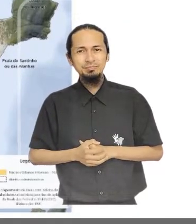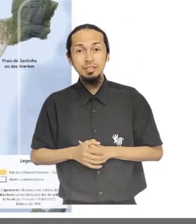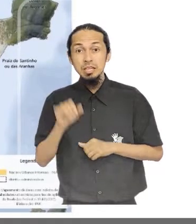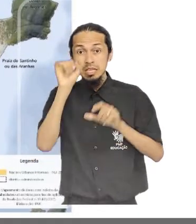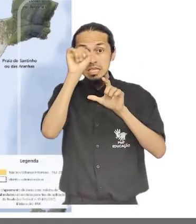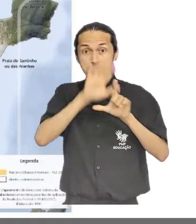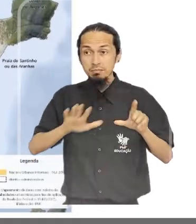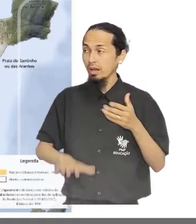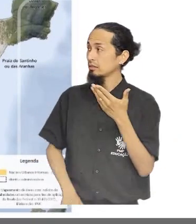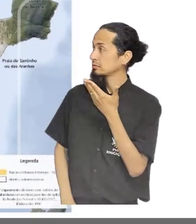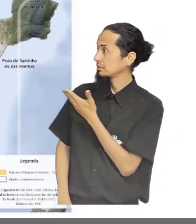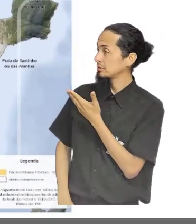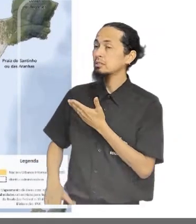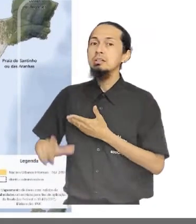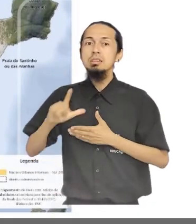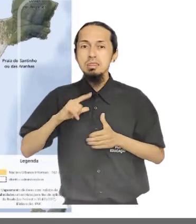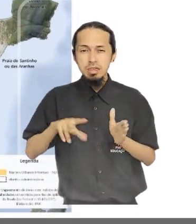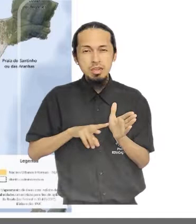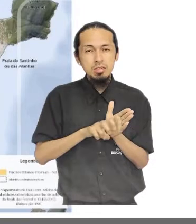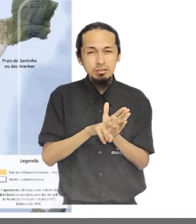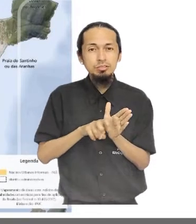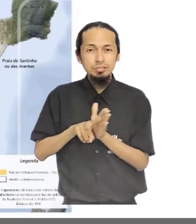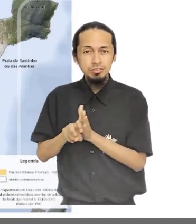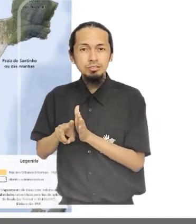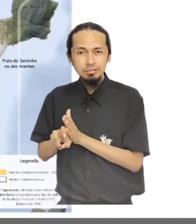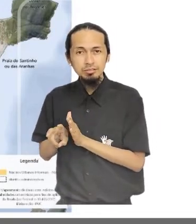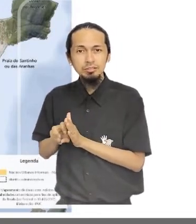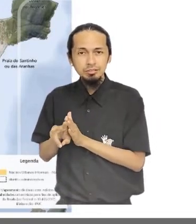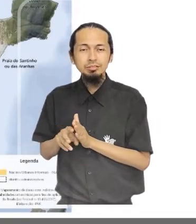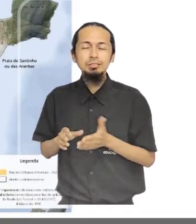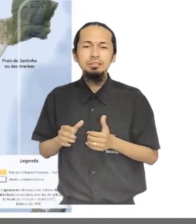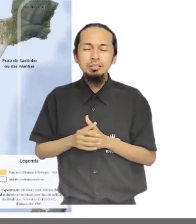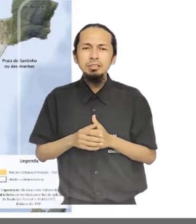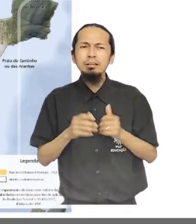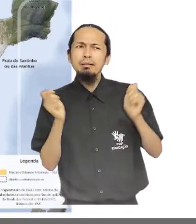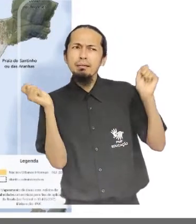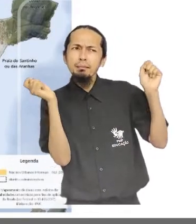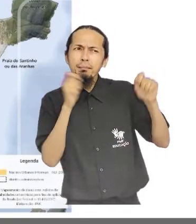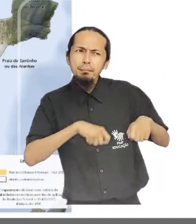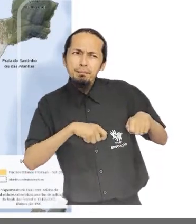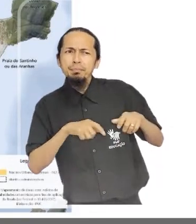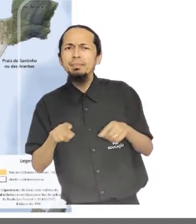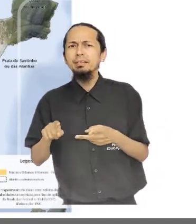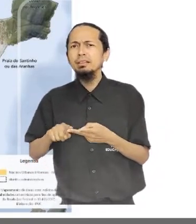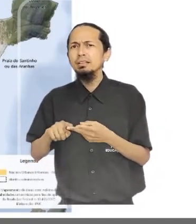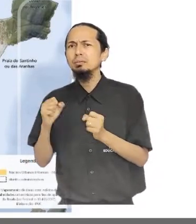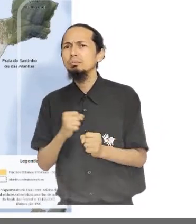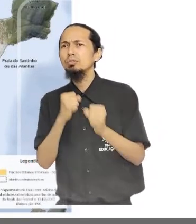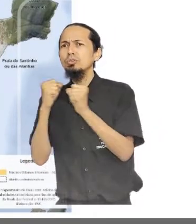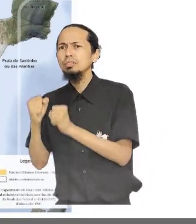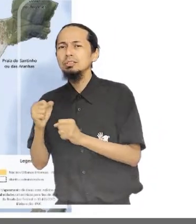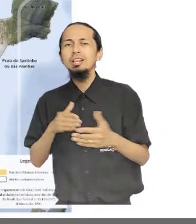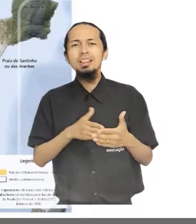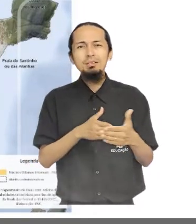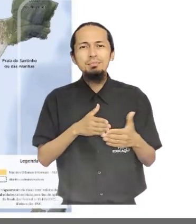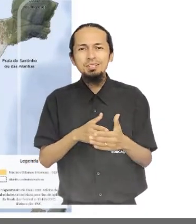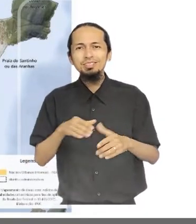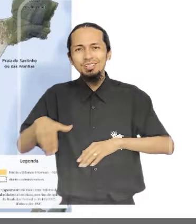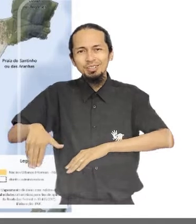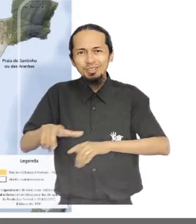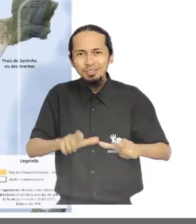Na imagem da tela temos os diagnósticos preliminares de carências e potencialidades que envolvem limites